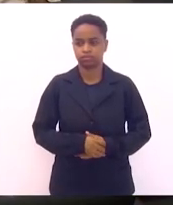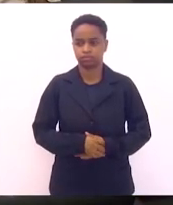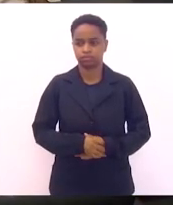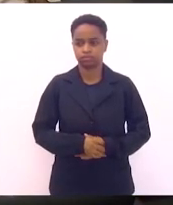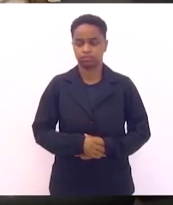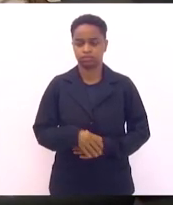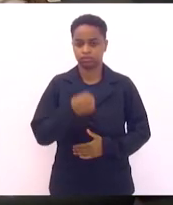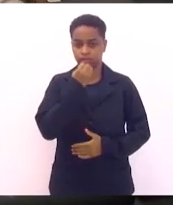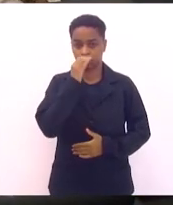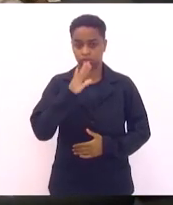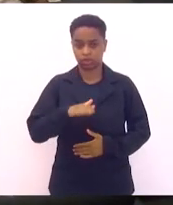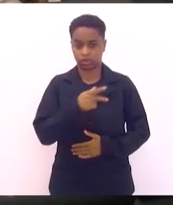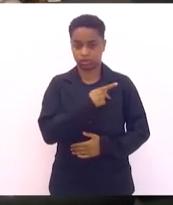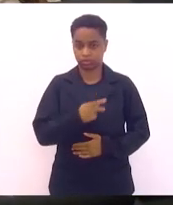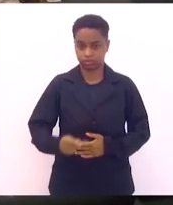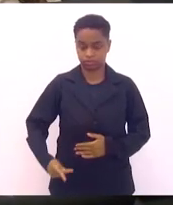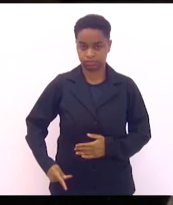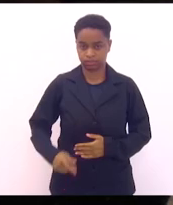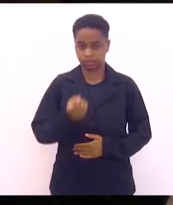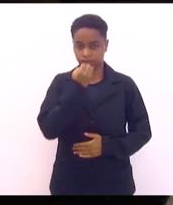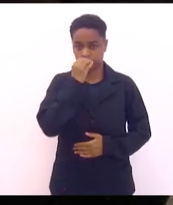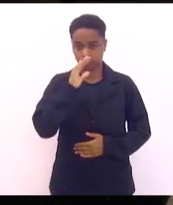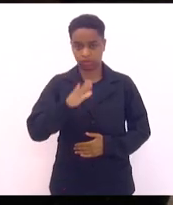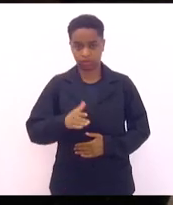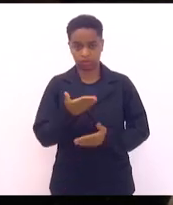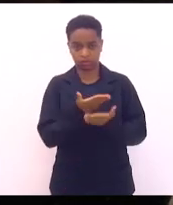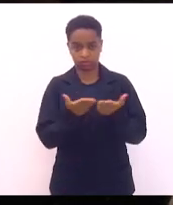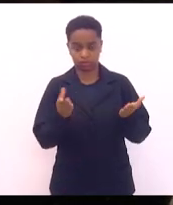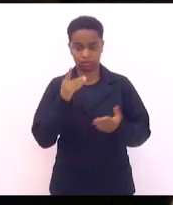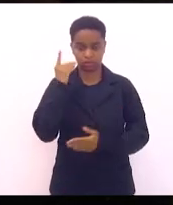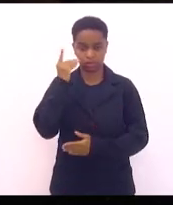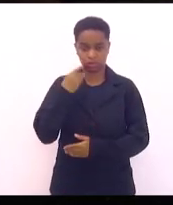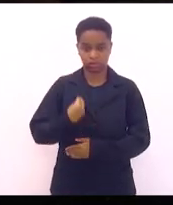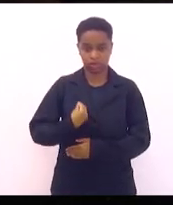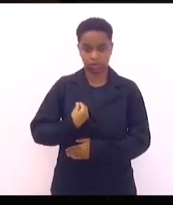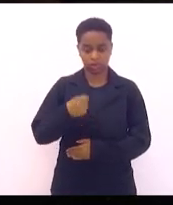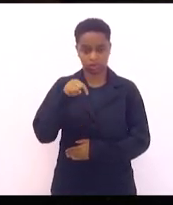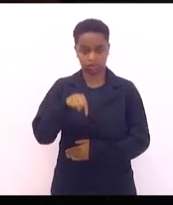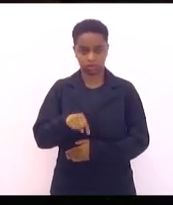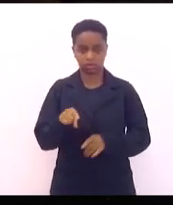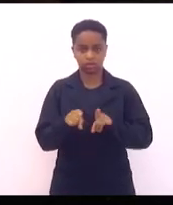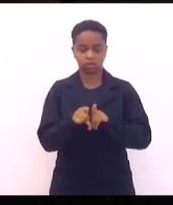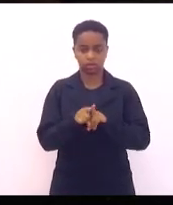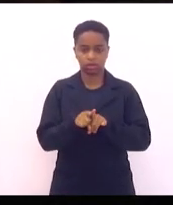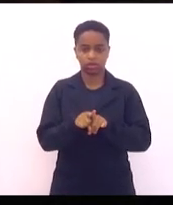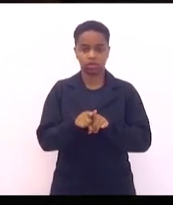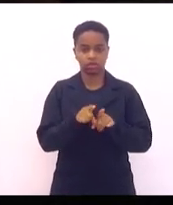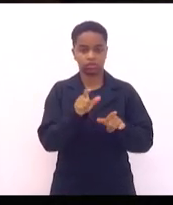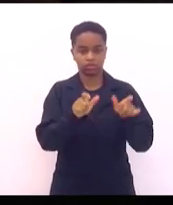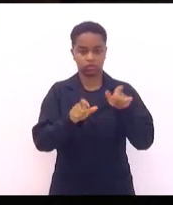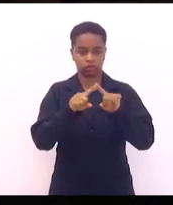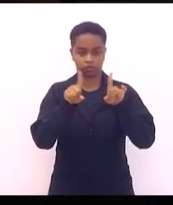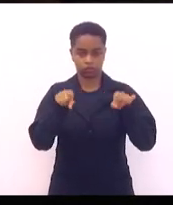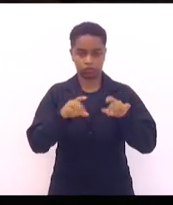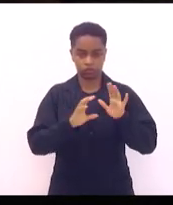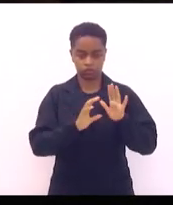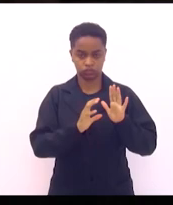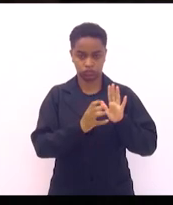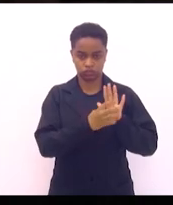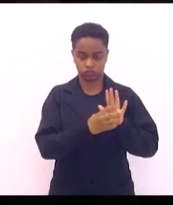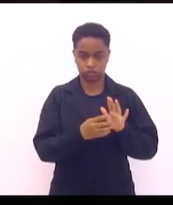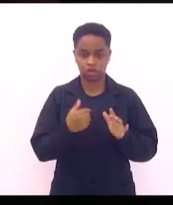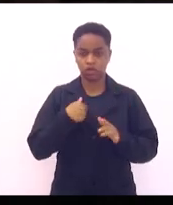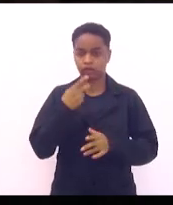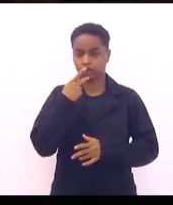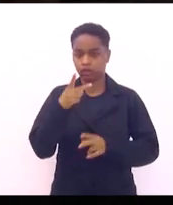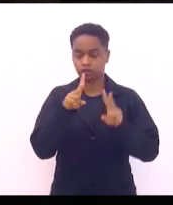Boa tarde, senhor presidente, boa tarde, deputados aqui presentes, boa tarde, servidores. Eu vim falar sobre